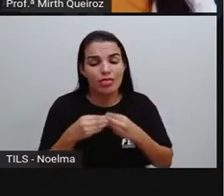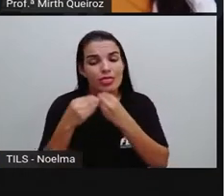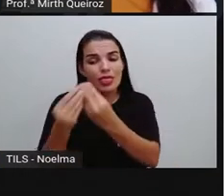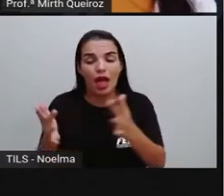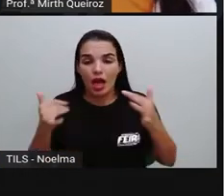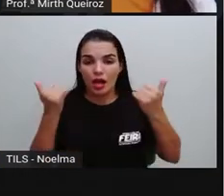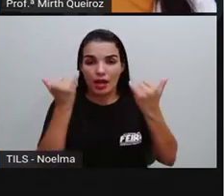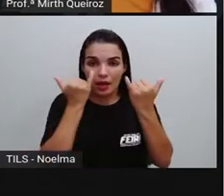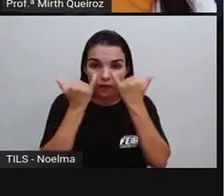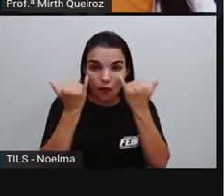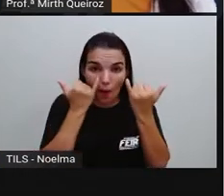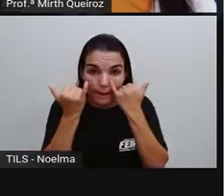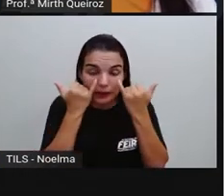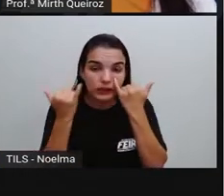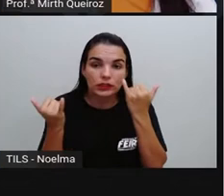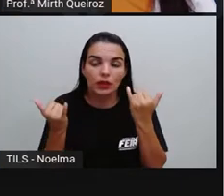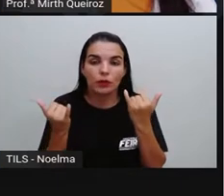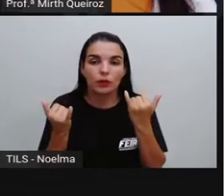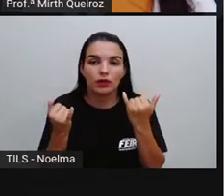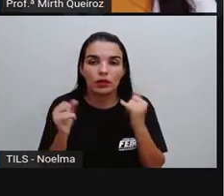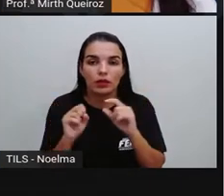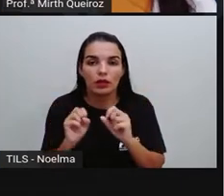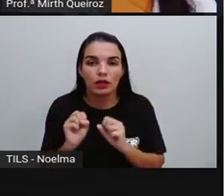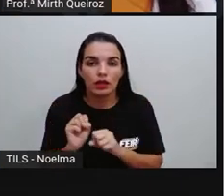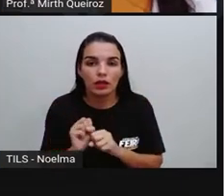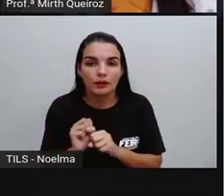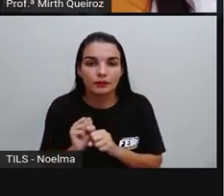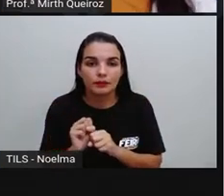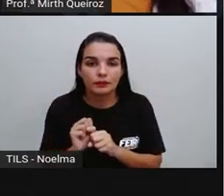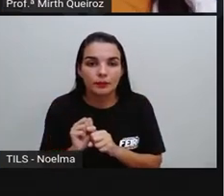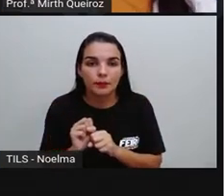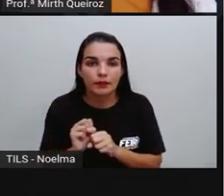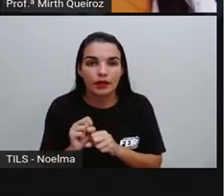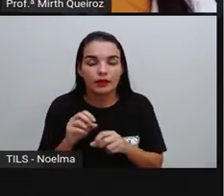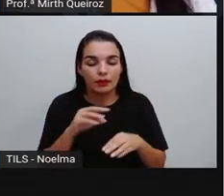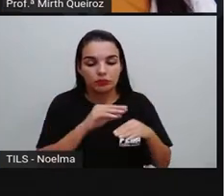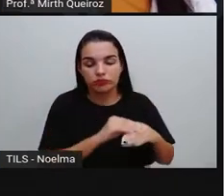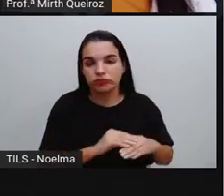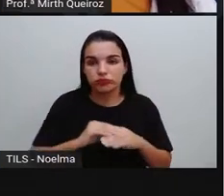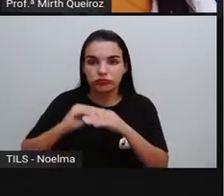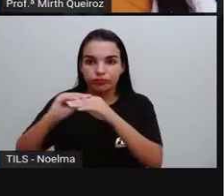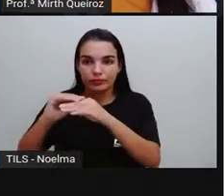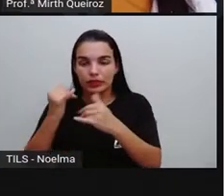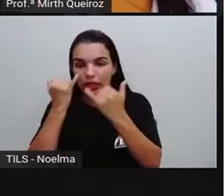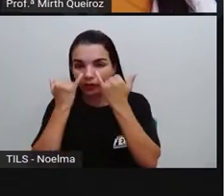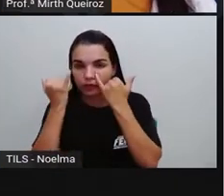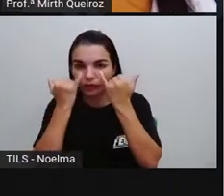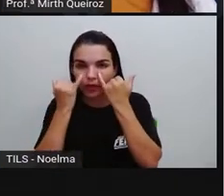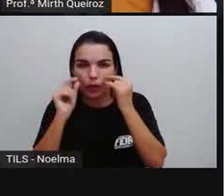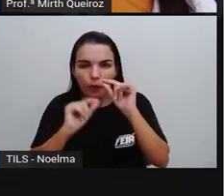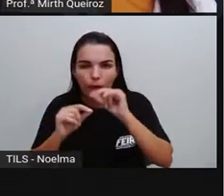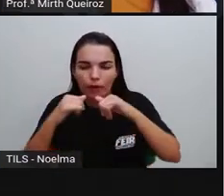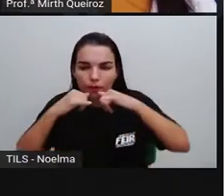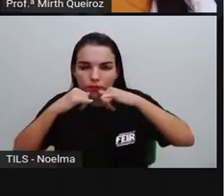Então, essa informação, ela é levada quando a notícia, ela é escrita ali